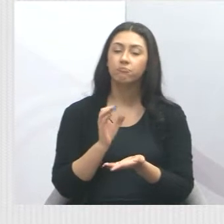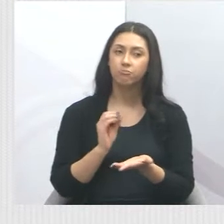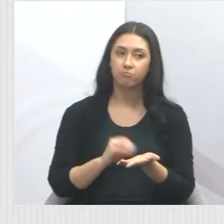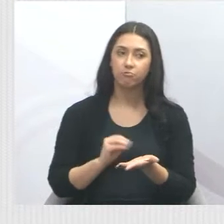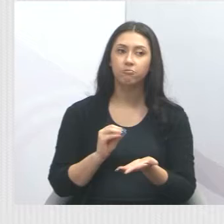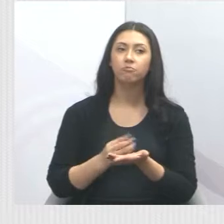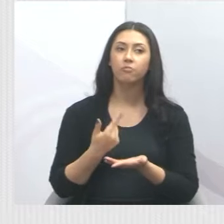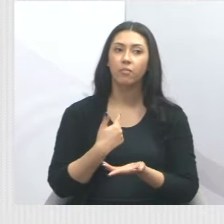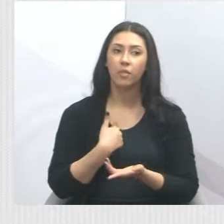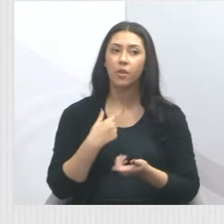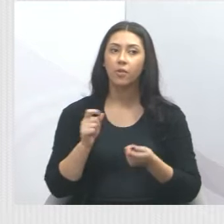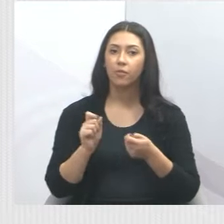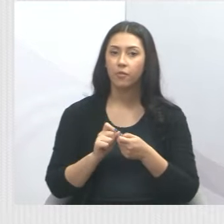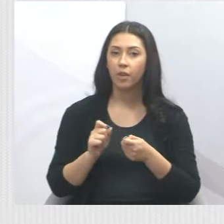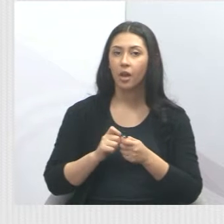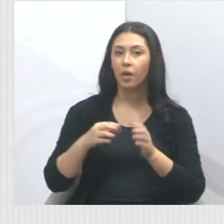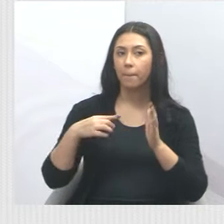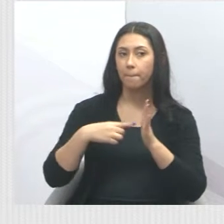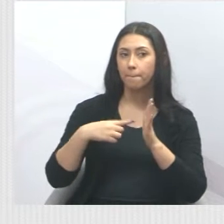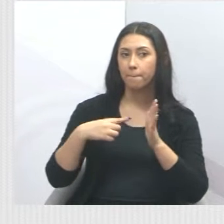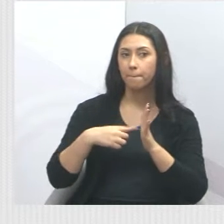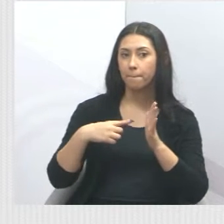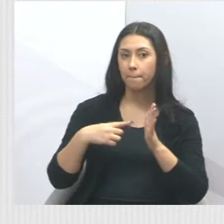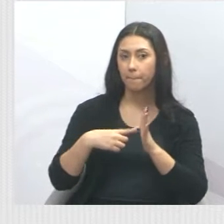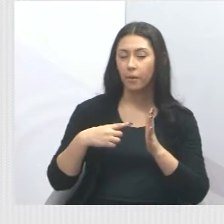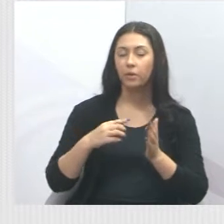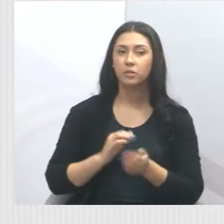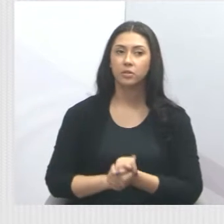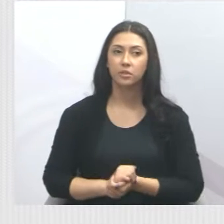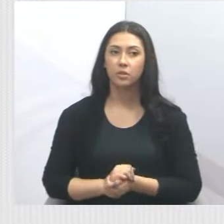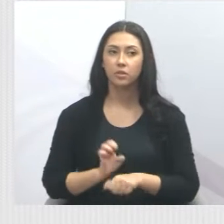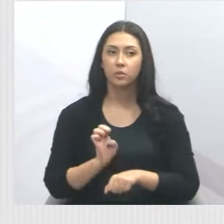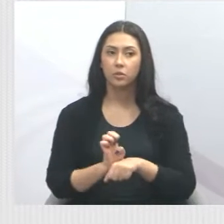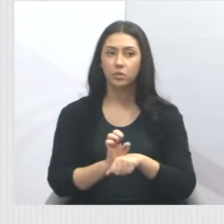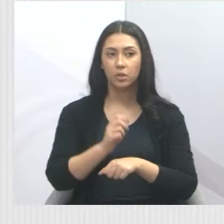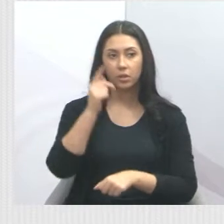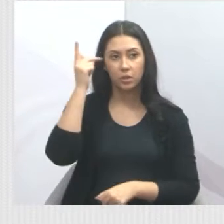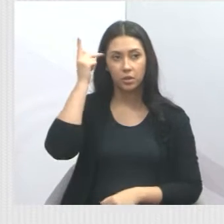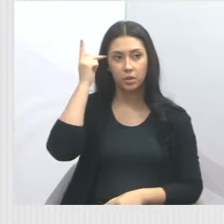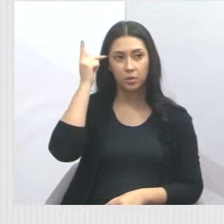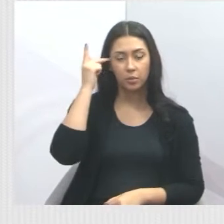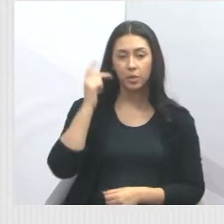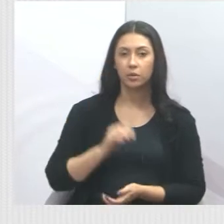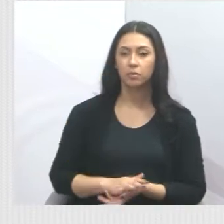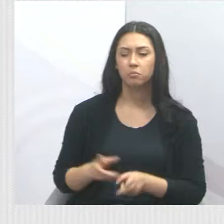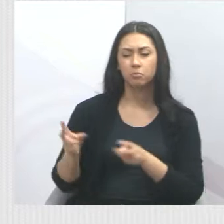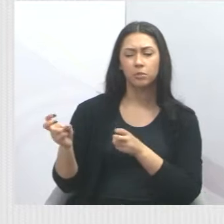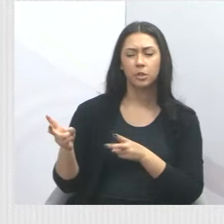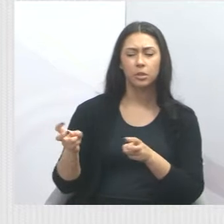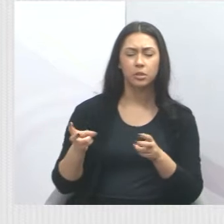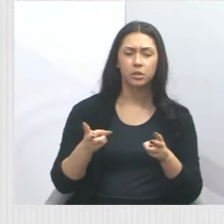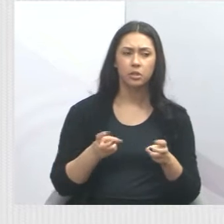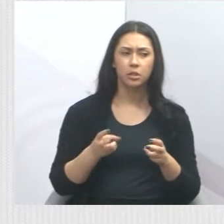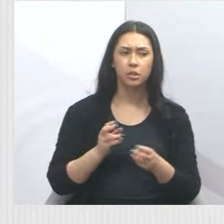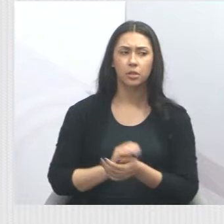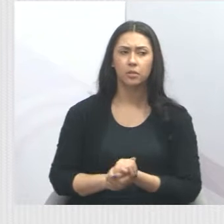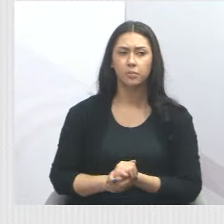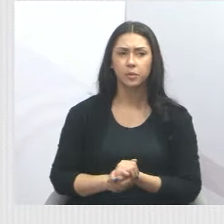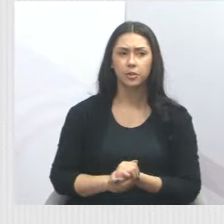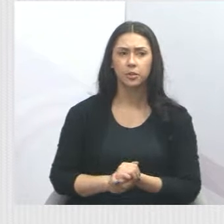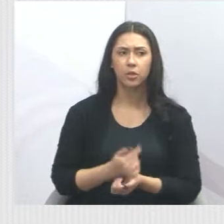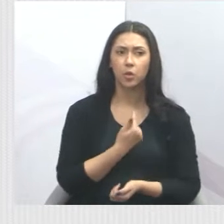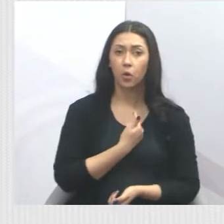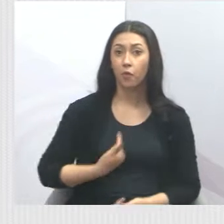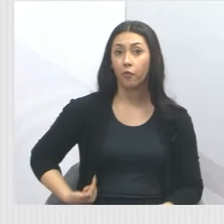Eu fiz uma denúncia na Defensoria Pública do Estado de São Paulo para que acompanhe isso, para que faça com que o